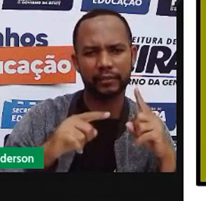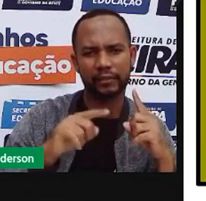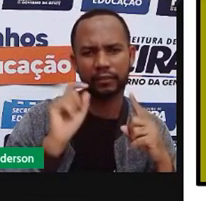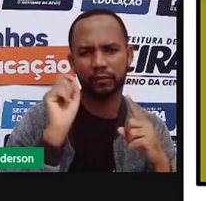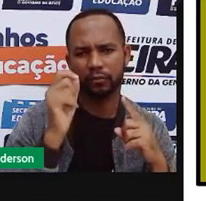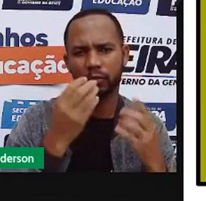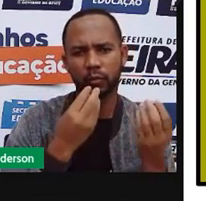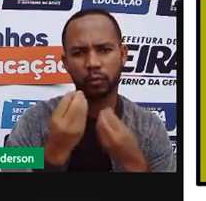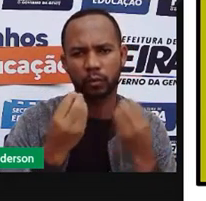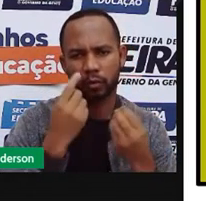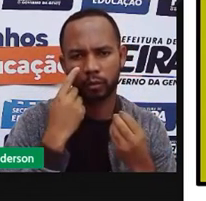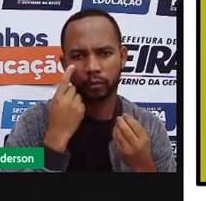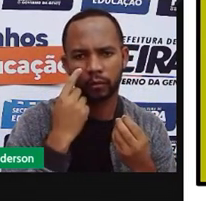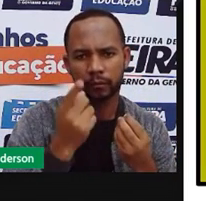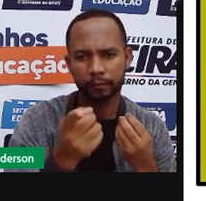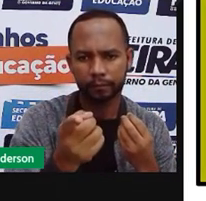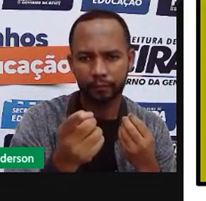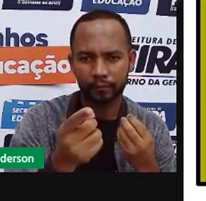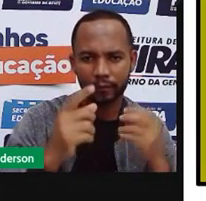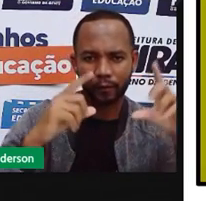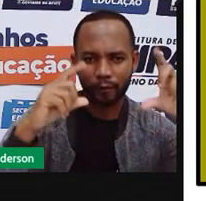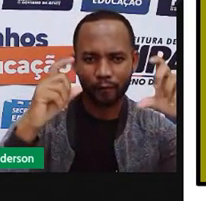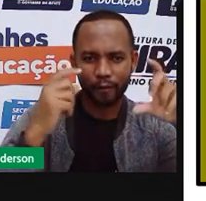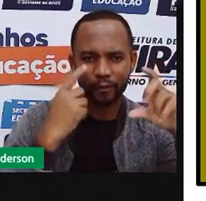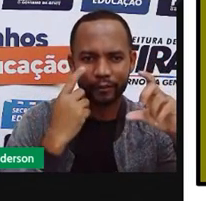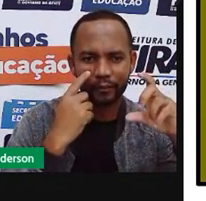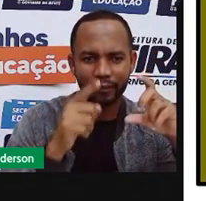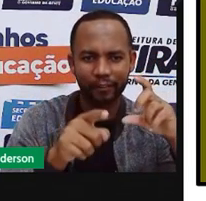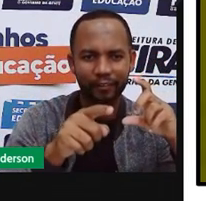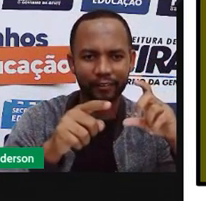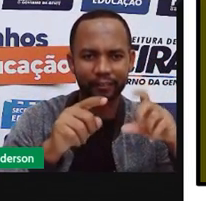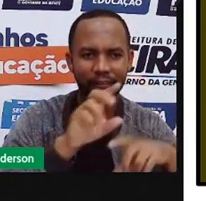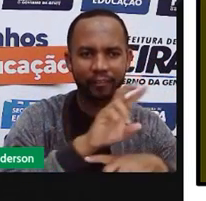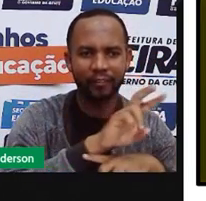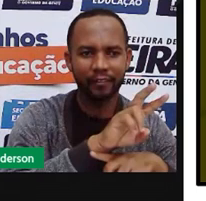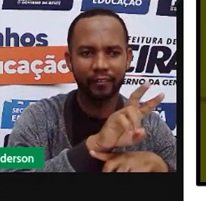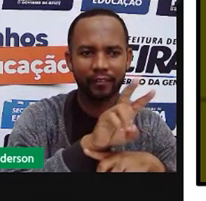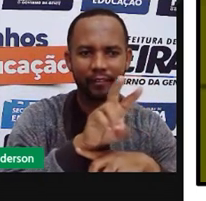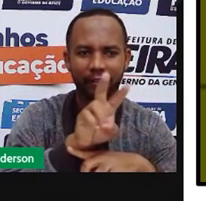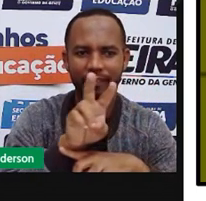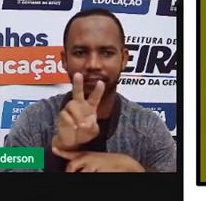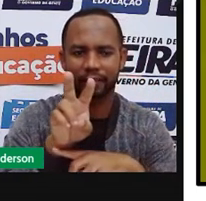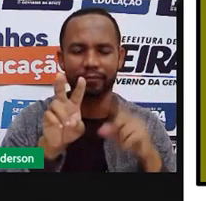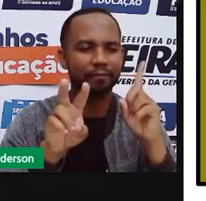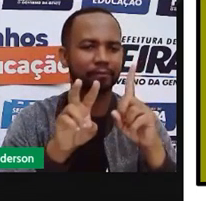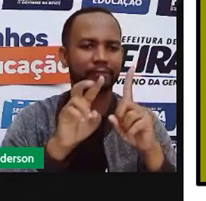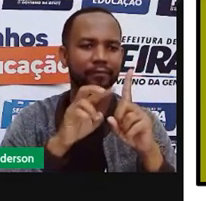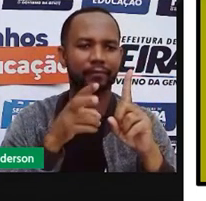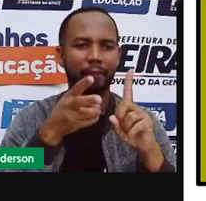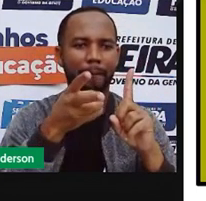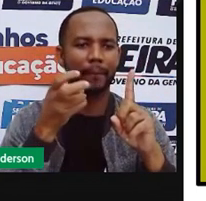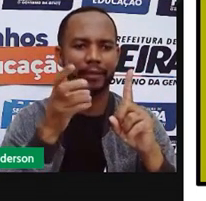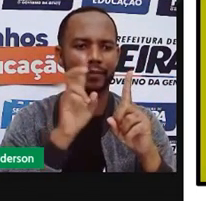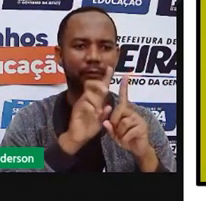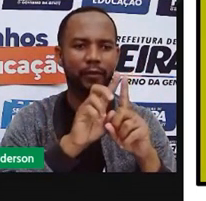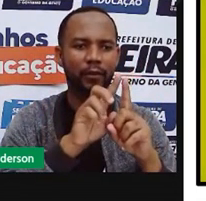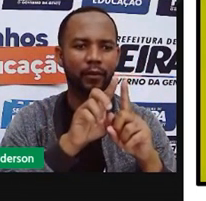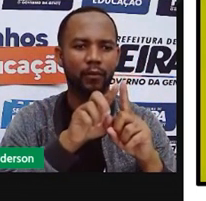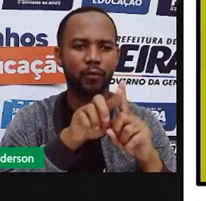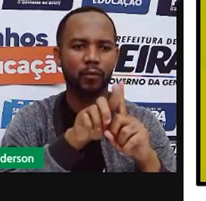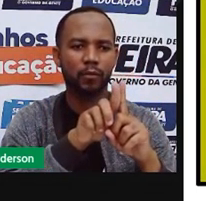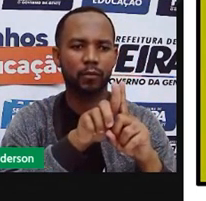Essas duas imagens. O que vocês podem perceber que tem